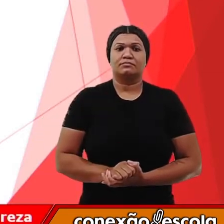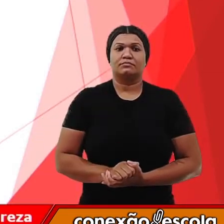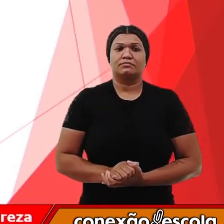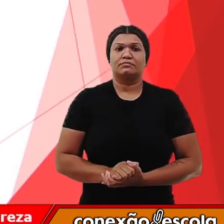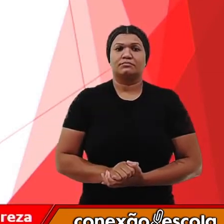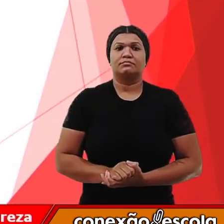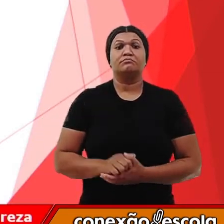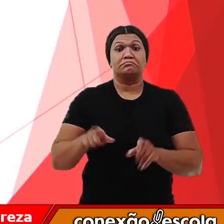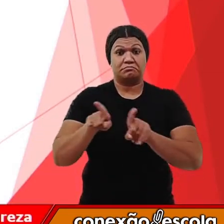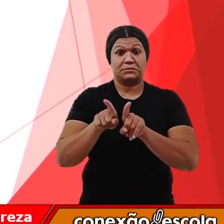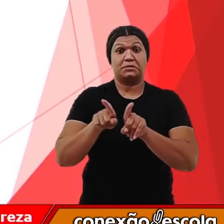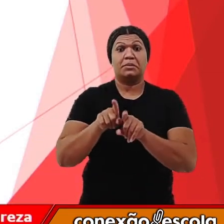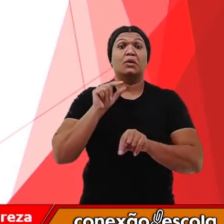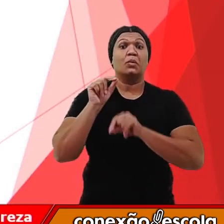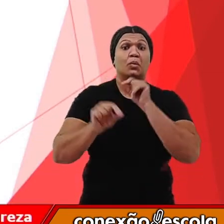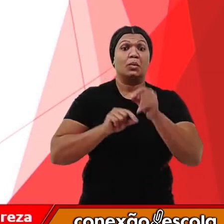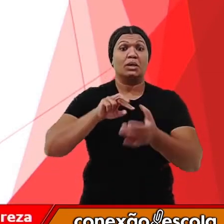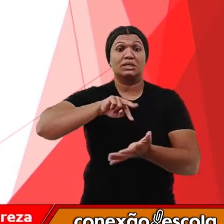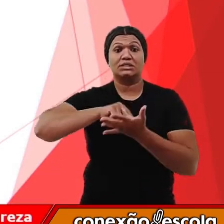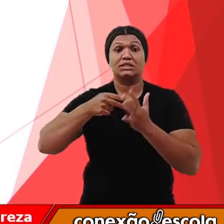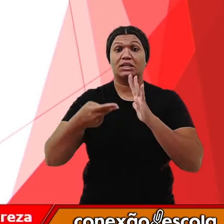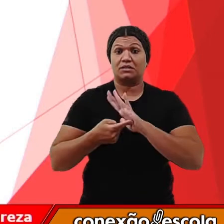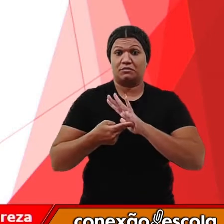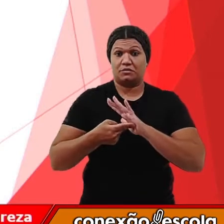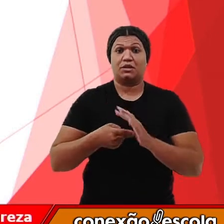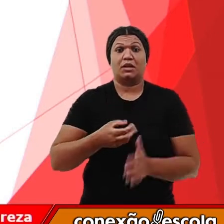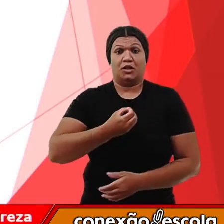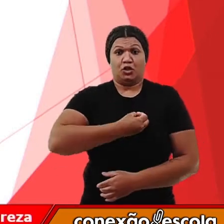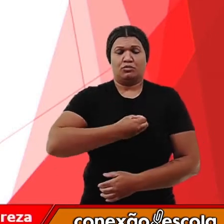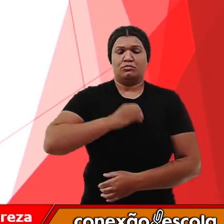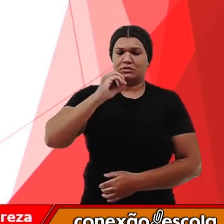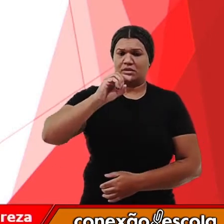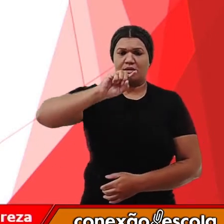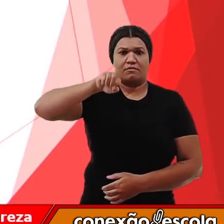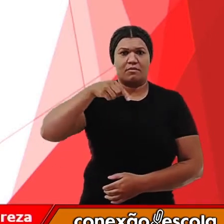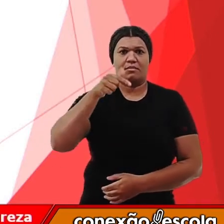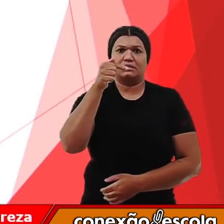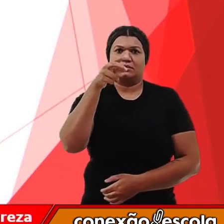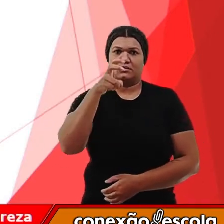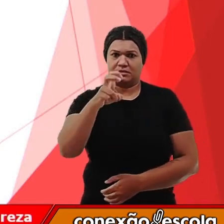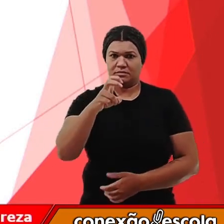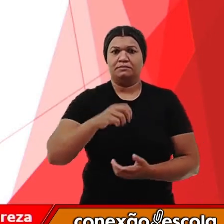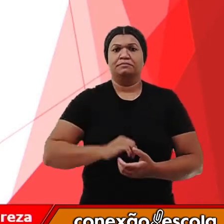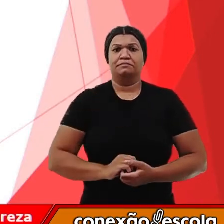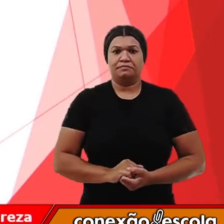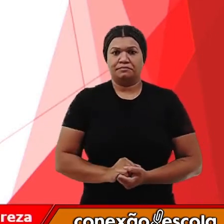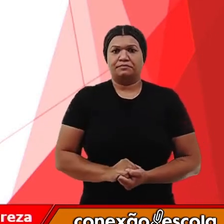que também corresponde a esse número decimal, 0,75.